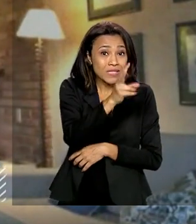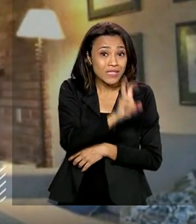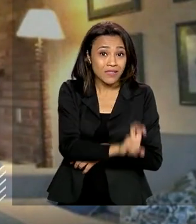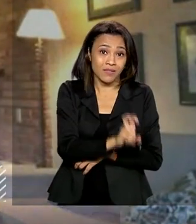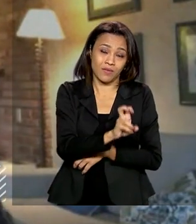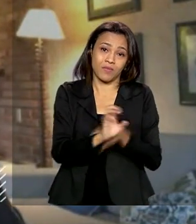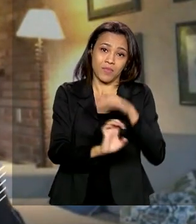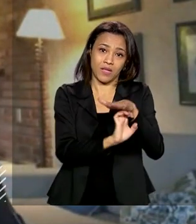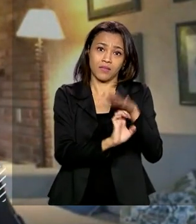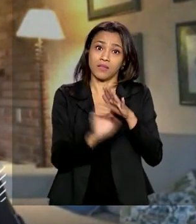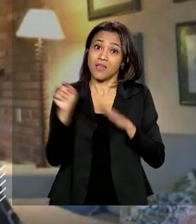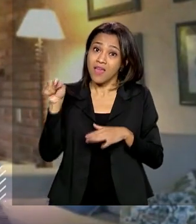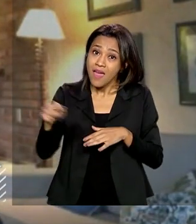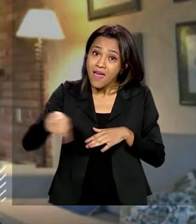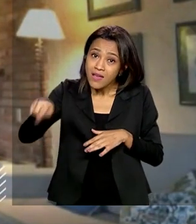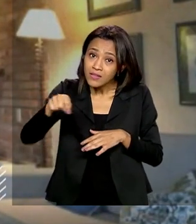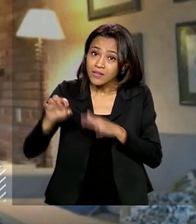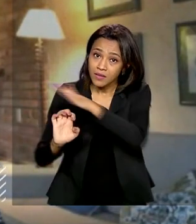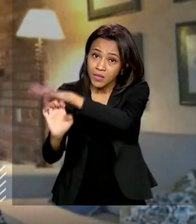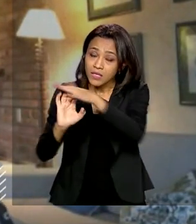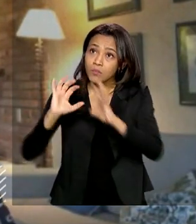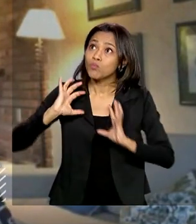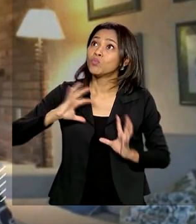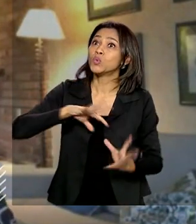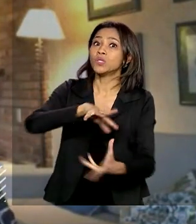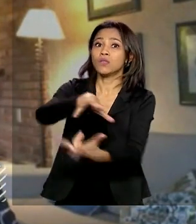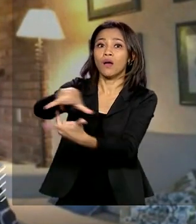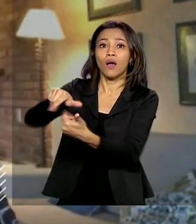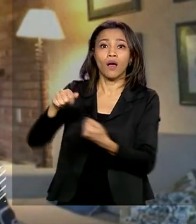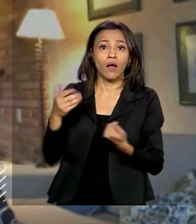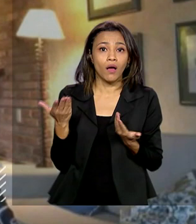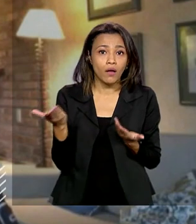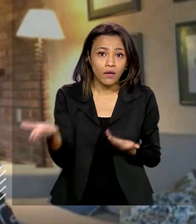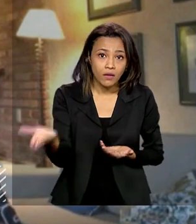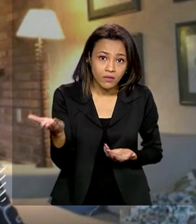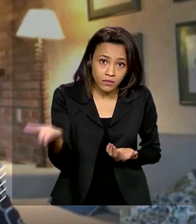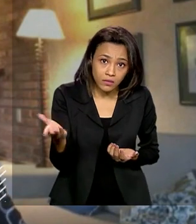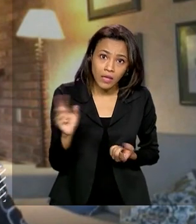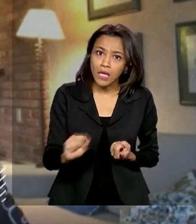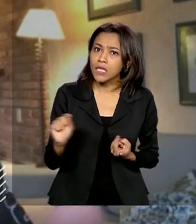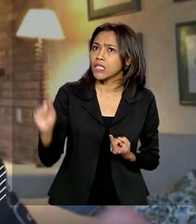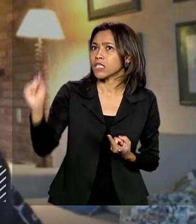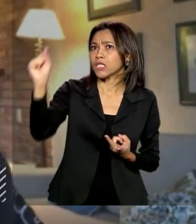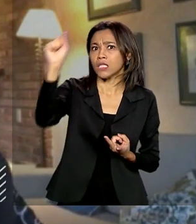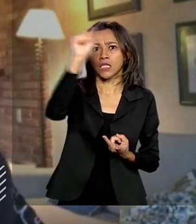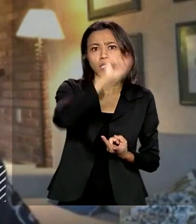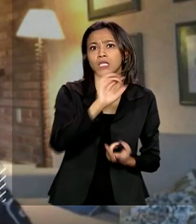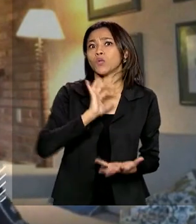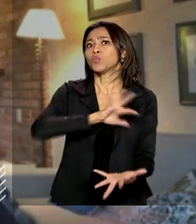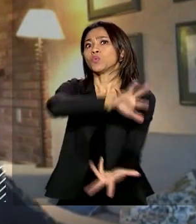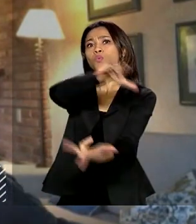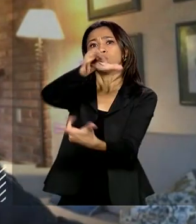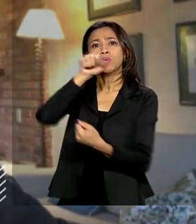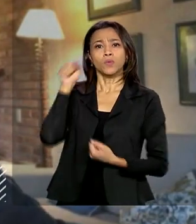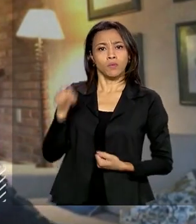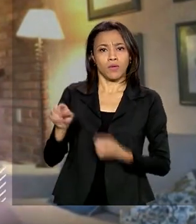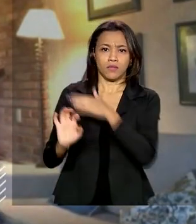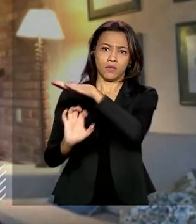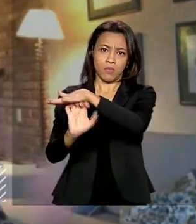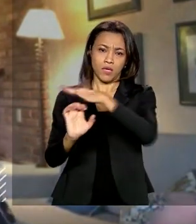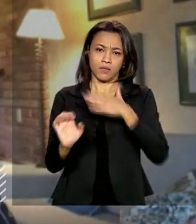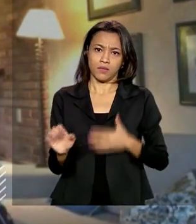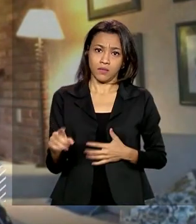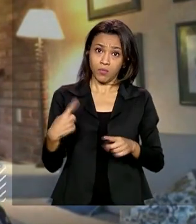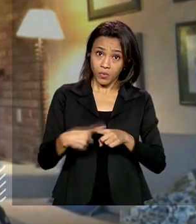hoje mundiais. Como a gente chama, são camelôs mundiais, digitais. Com a